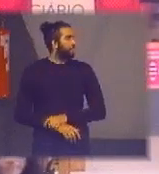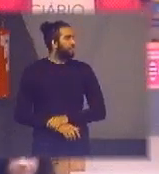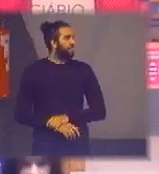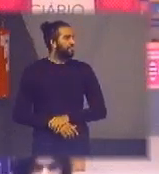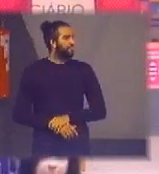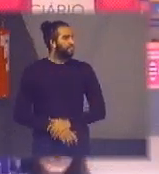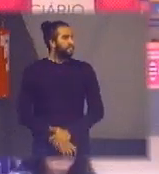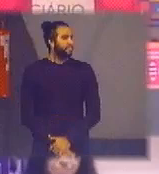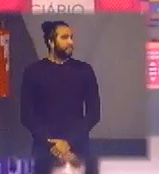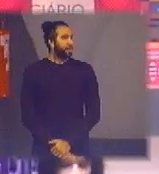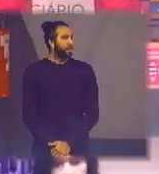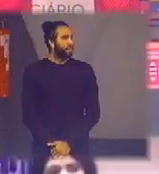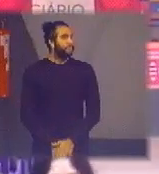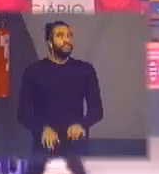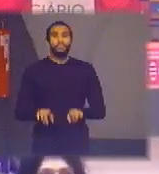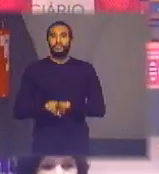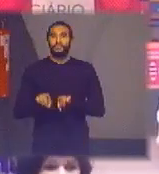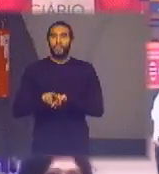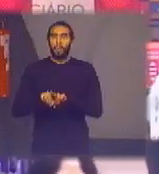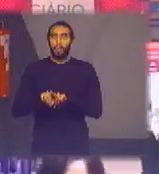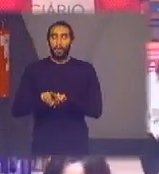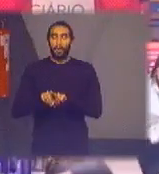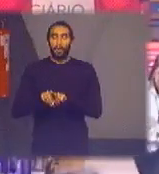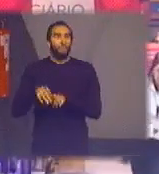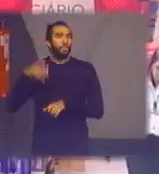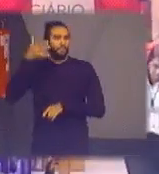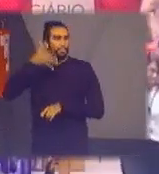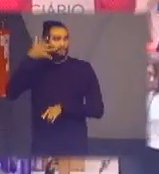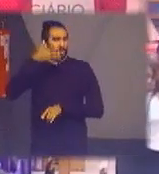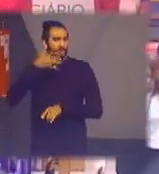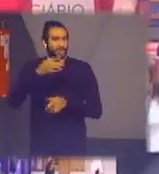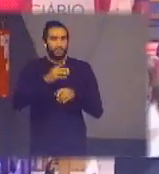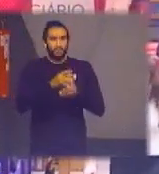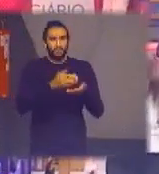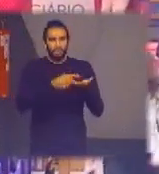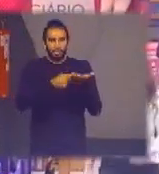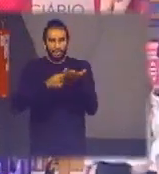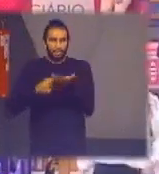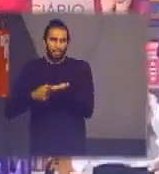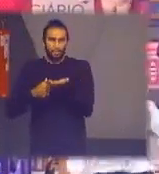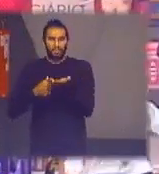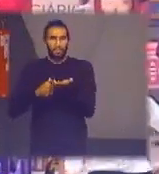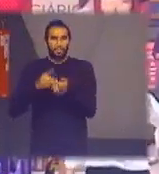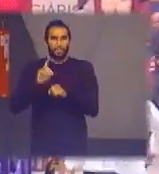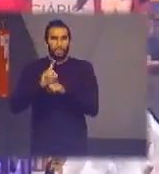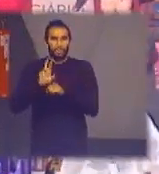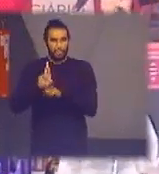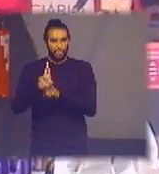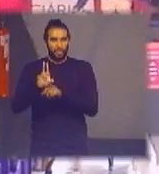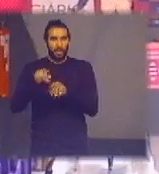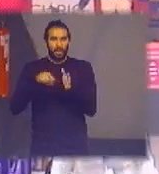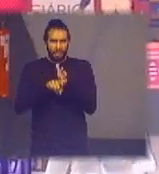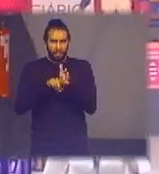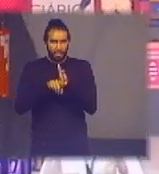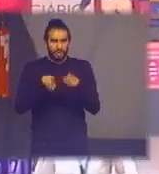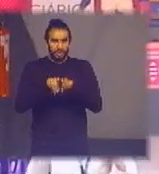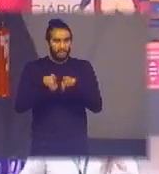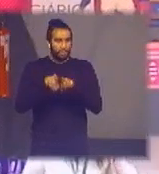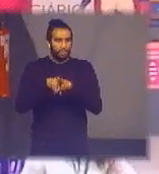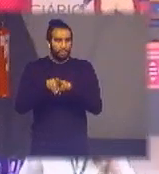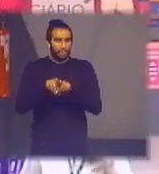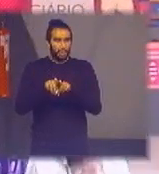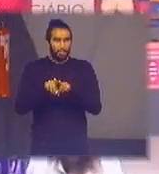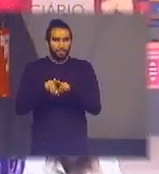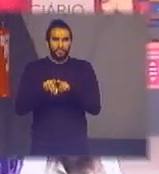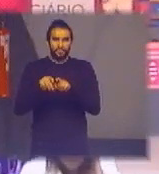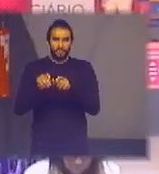e como painelistas convidamos a doutora em engenharia de produção e pesquisa tecnologista sênior no centro